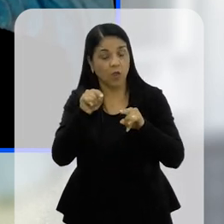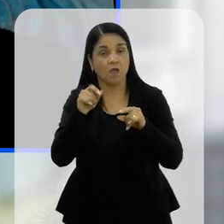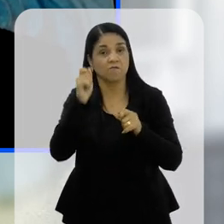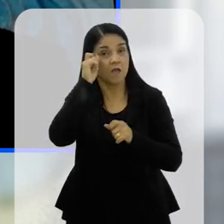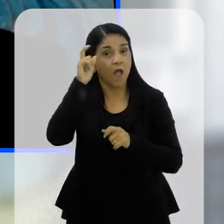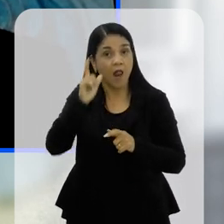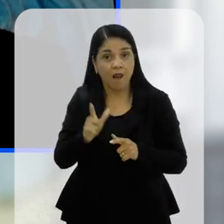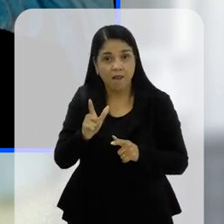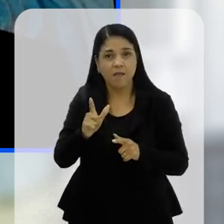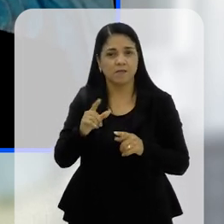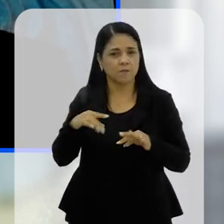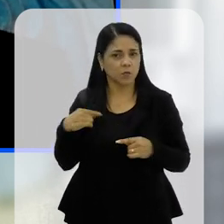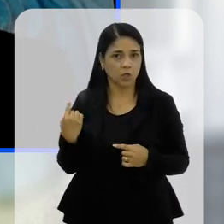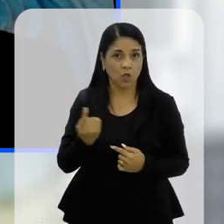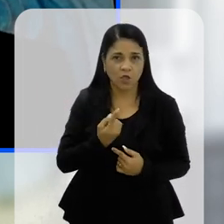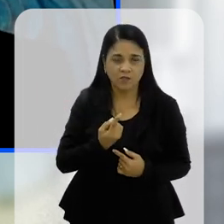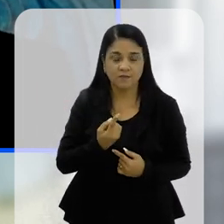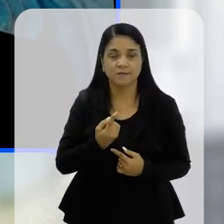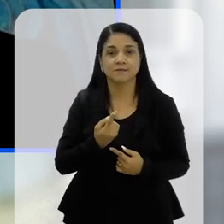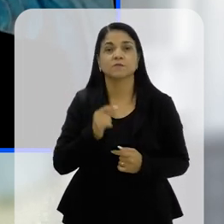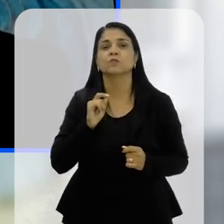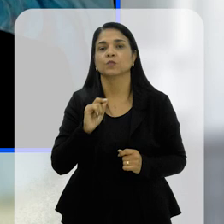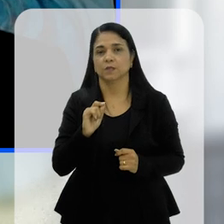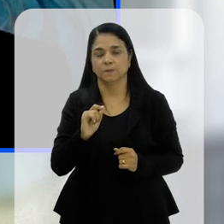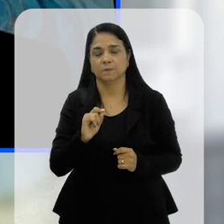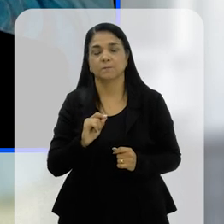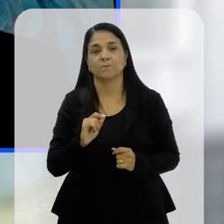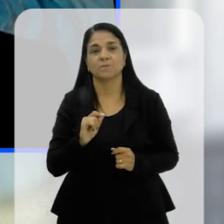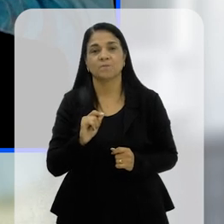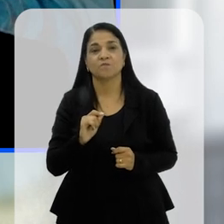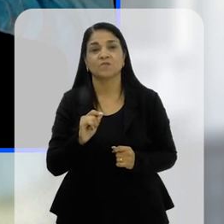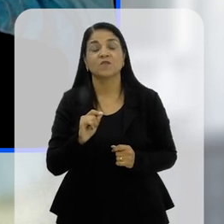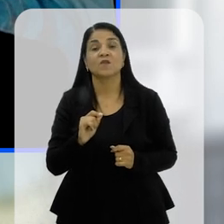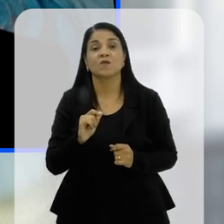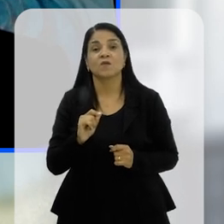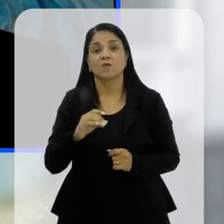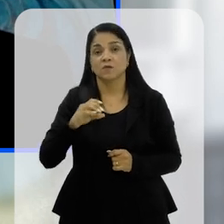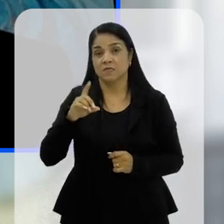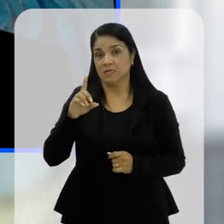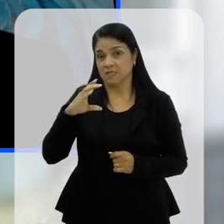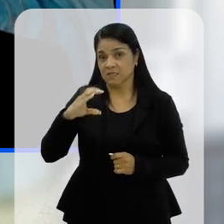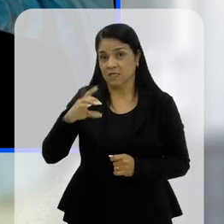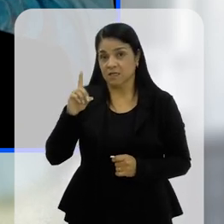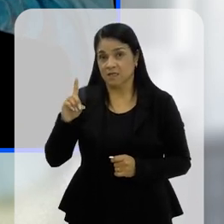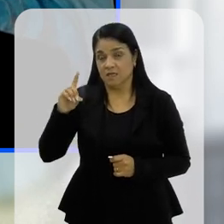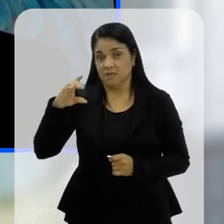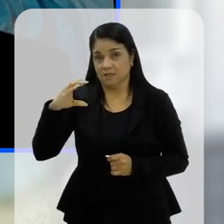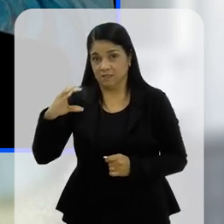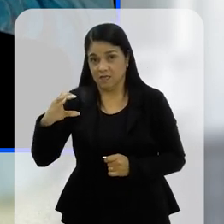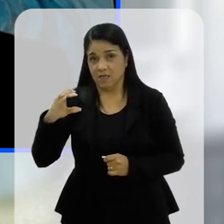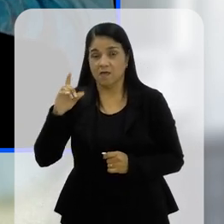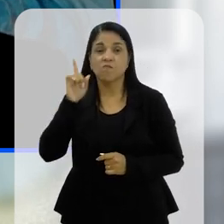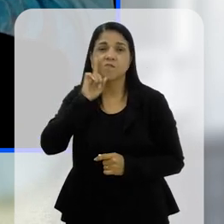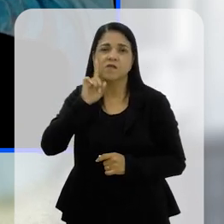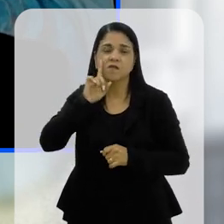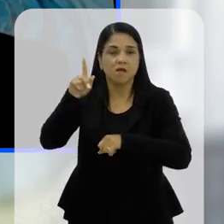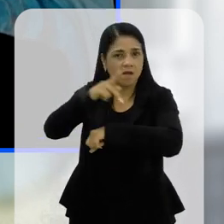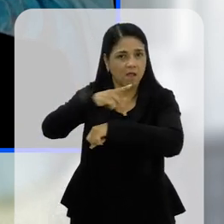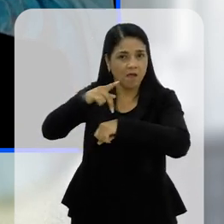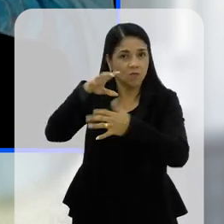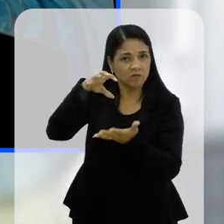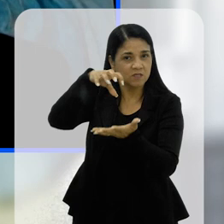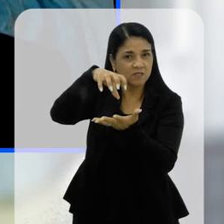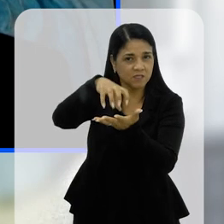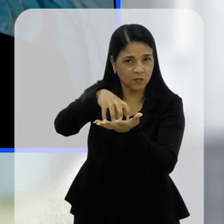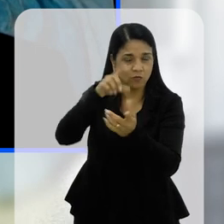e que vem sendo um alerta para a gente aqui, né? É o seguinte, o CDC americano, que é o Centro de